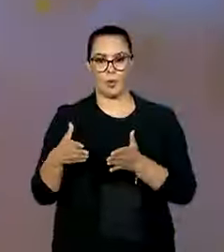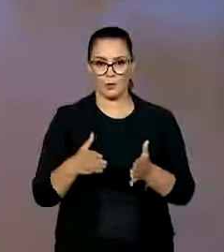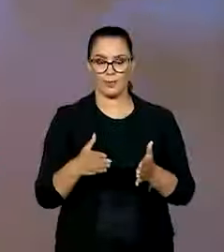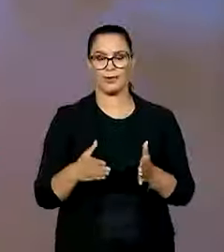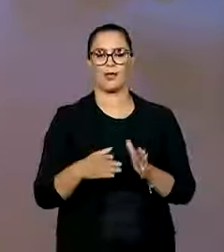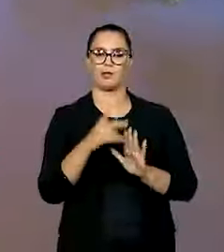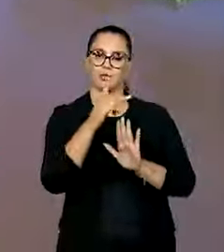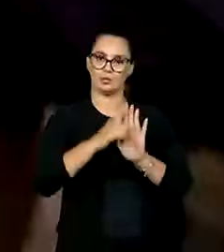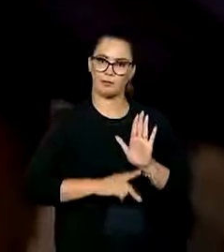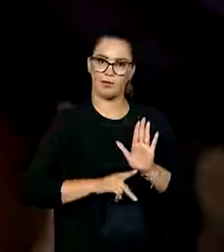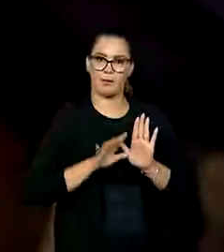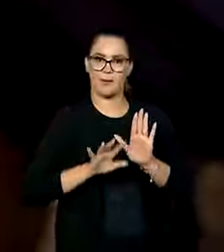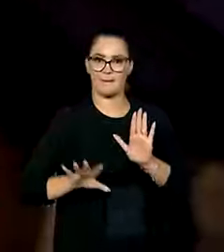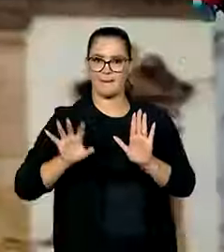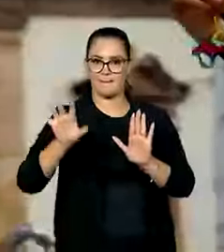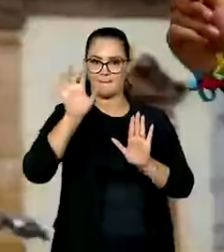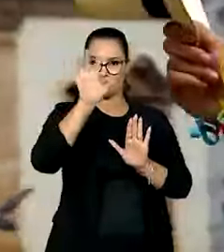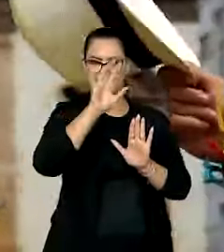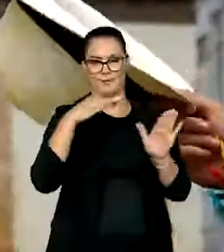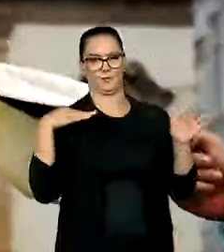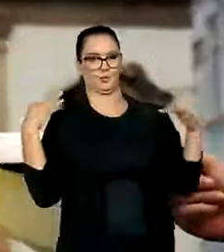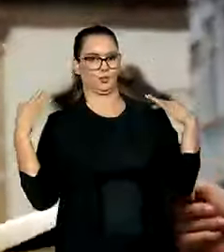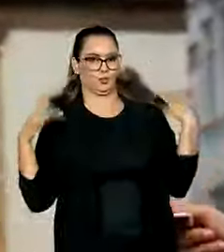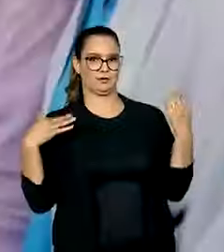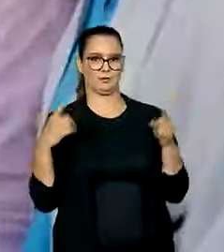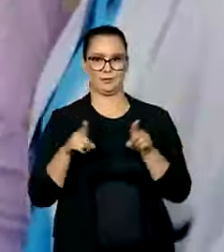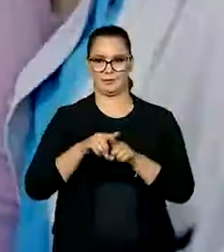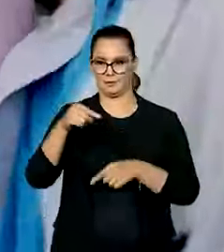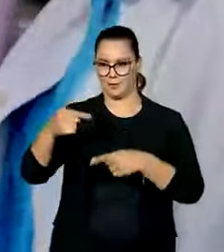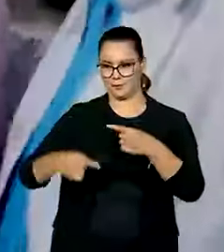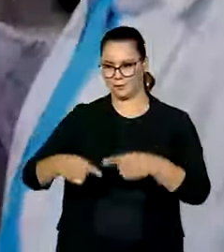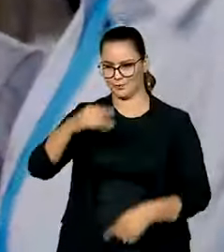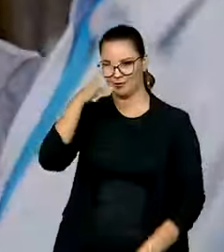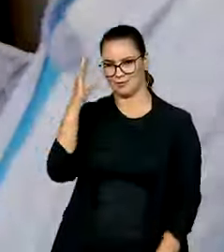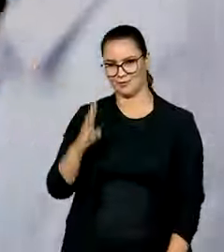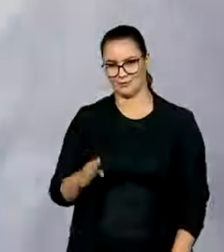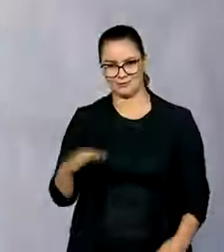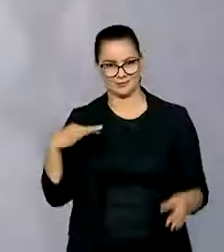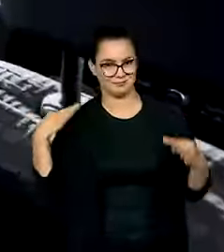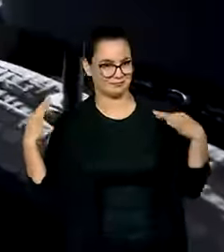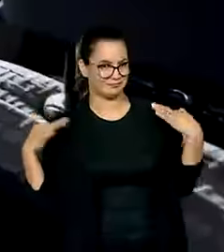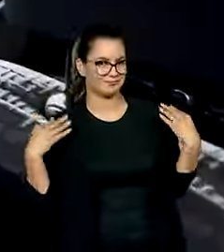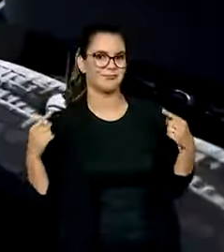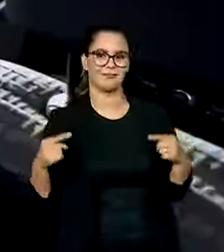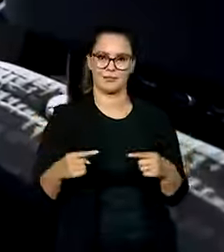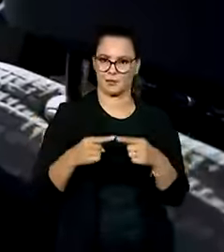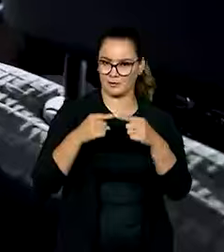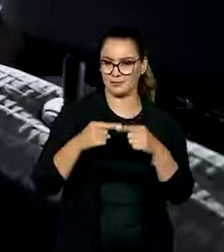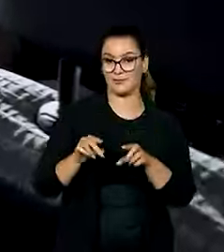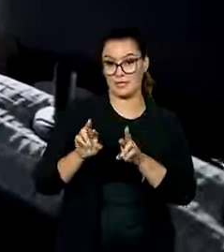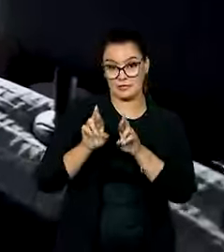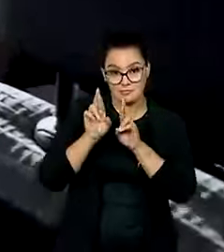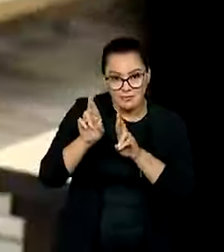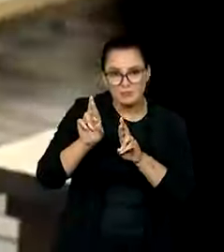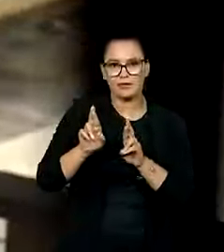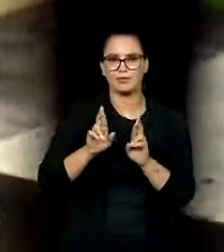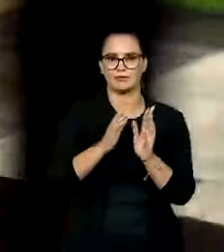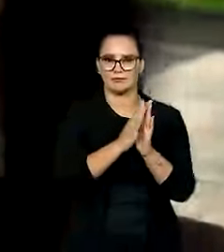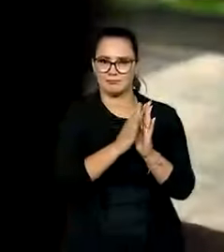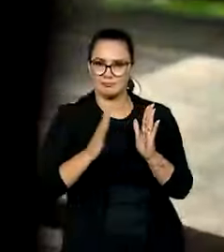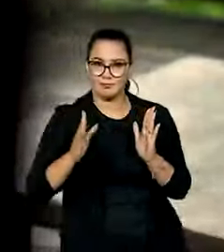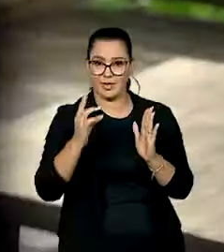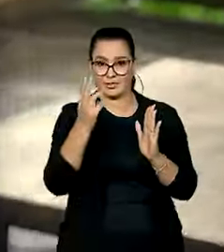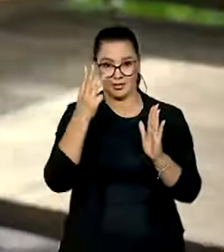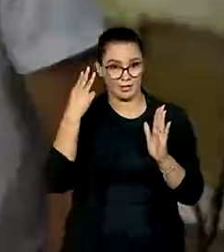Programa de Regionalização do Turismo e da Política Nacional de Turismo. A expectativa é que durante esses três